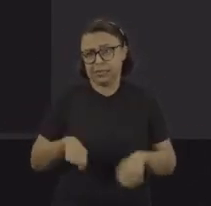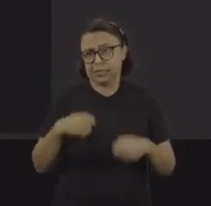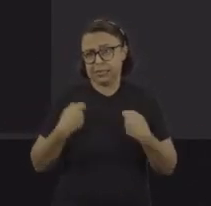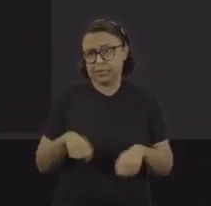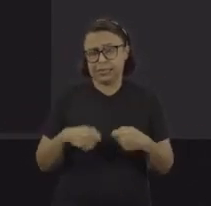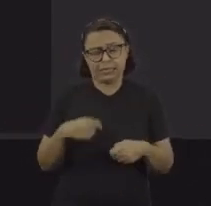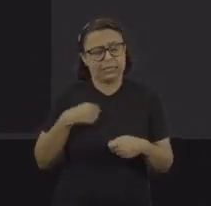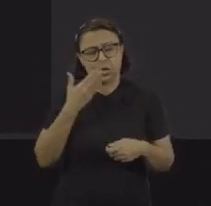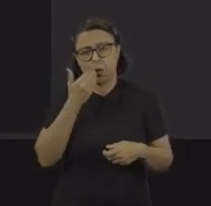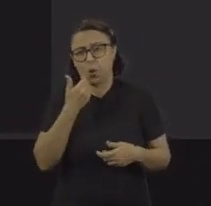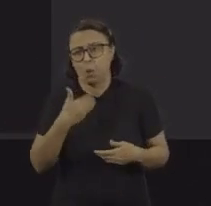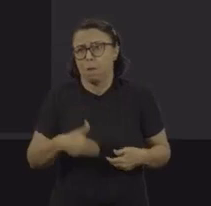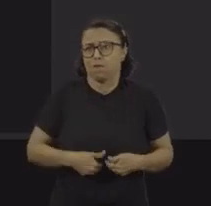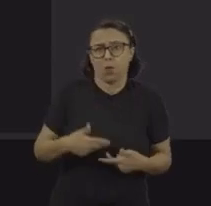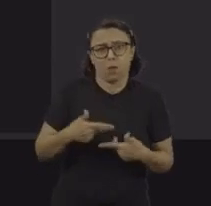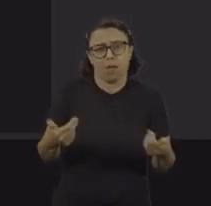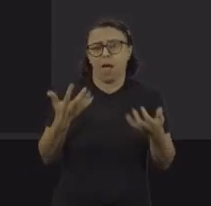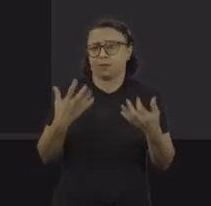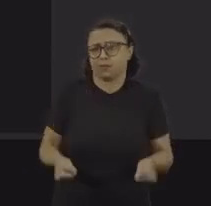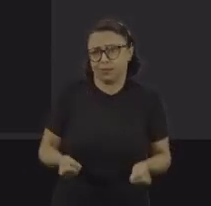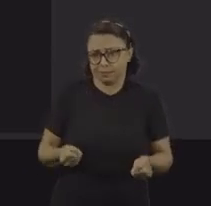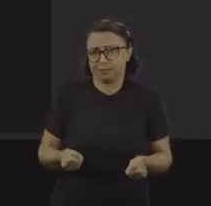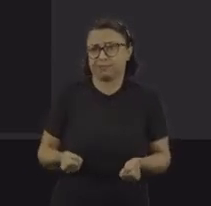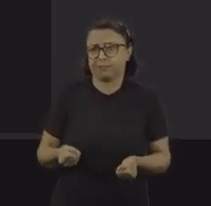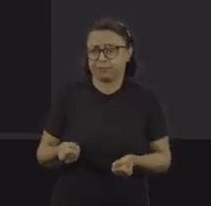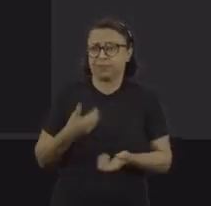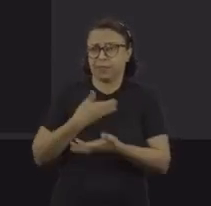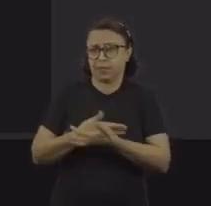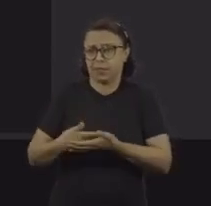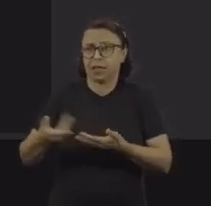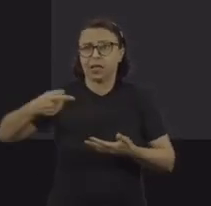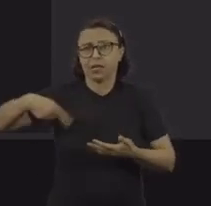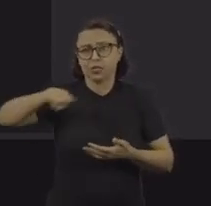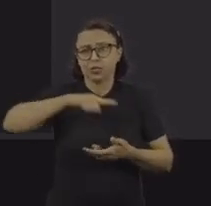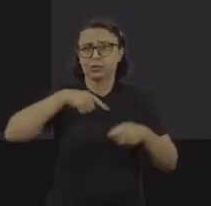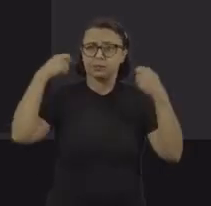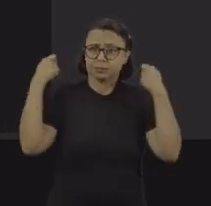ouviu isso, a gente ouviu isso reiterado às vezes. A gente precisa